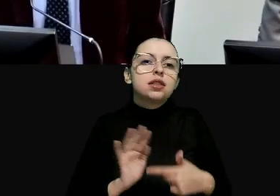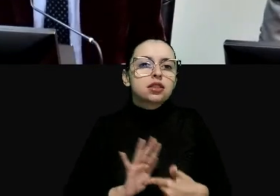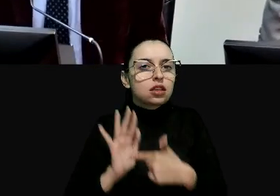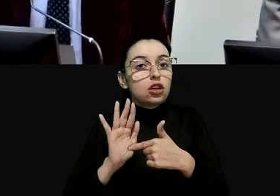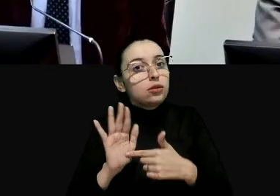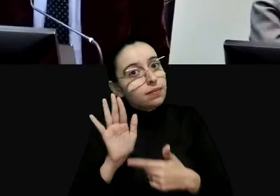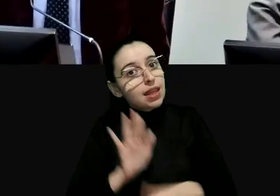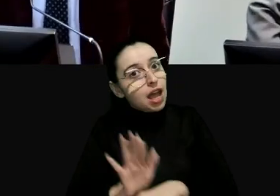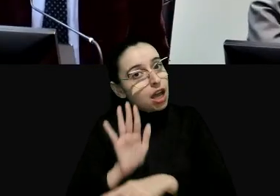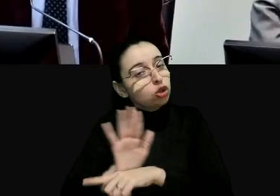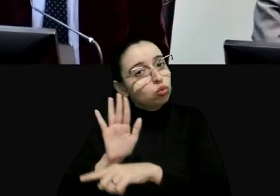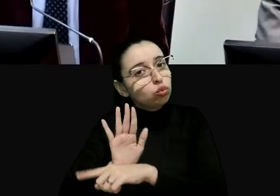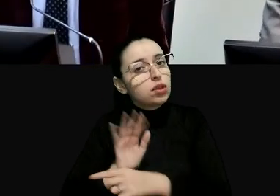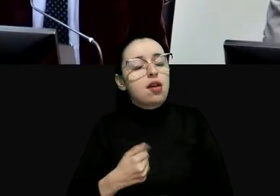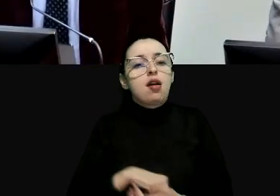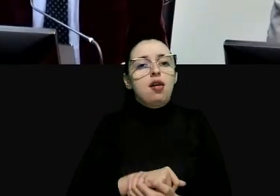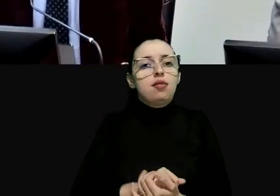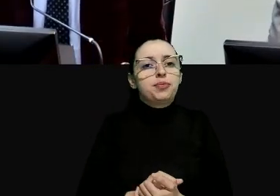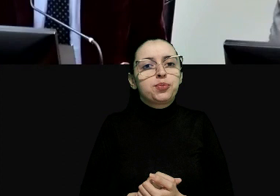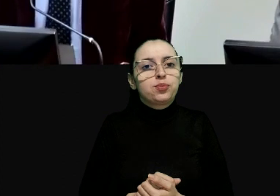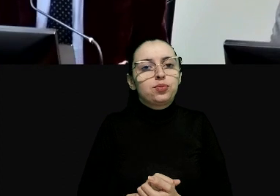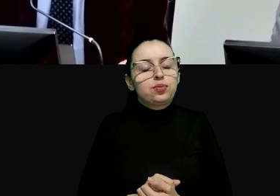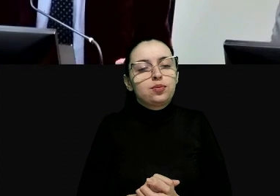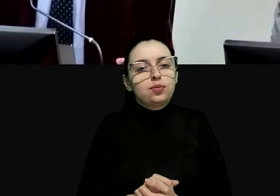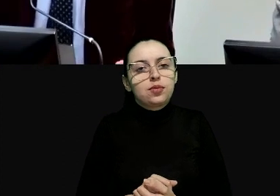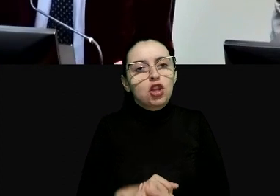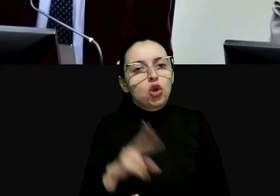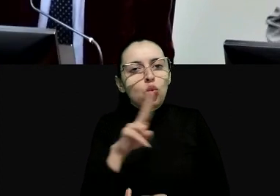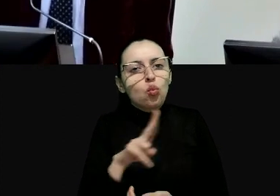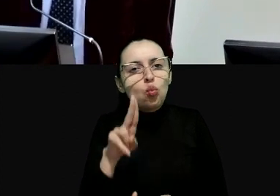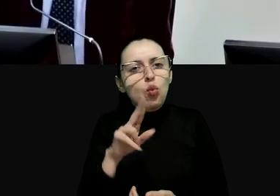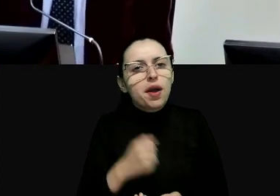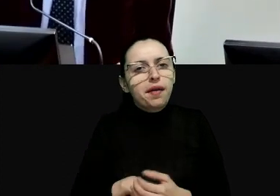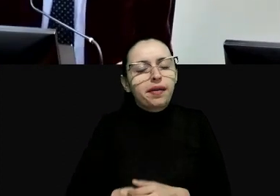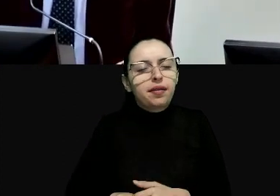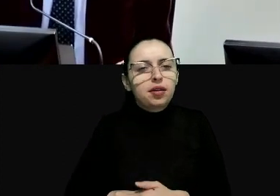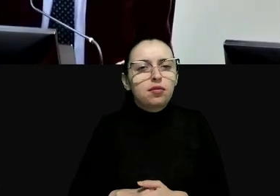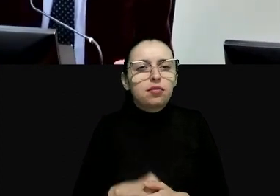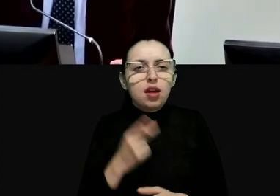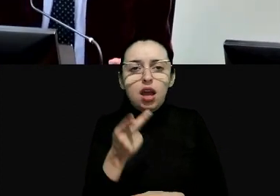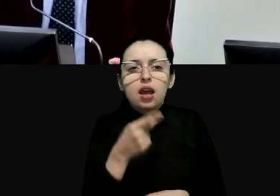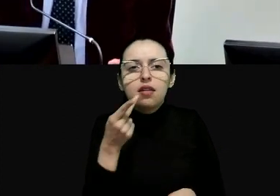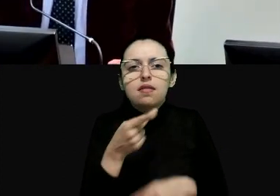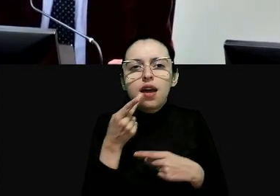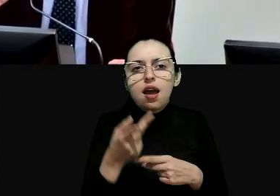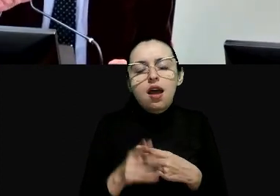importante e também uma contribuição única porque uma vez que se fala